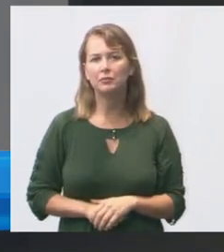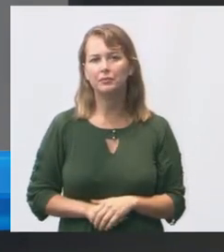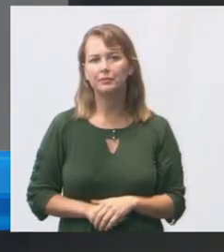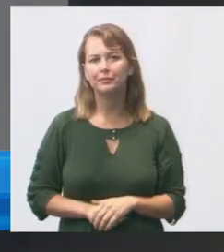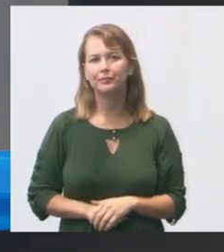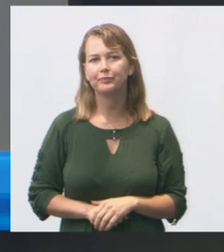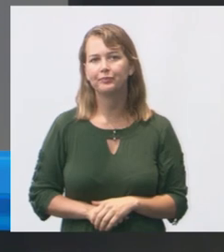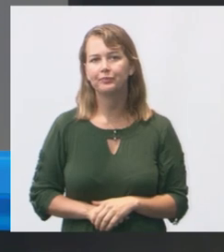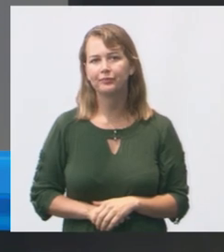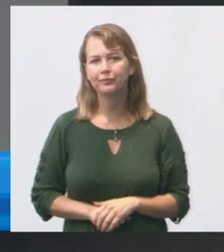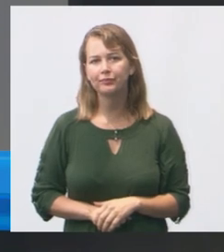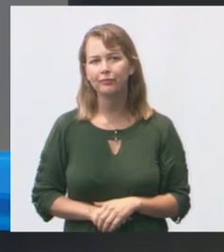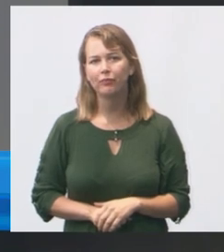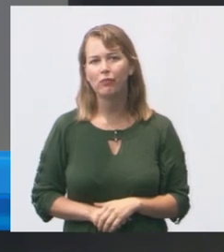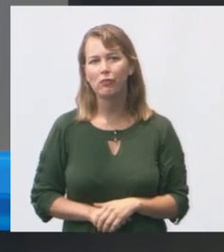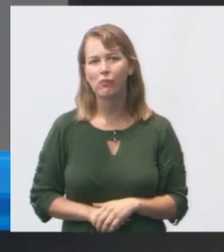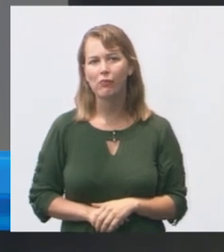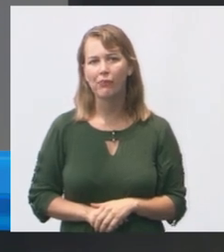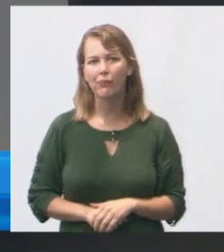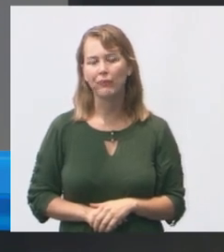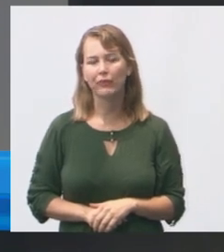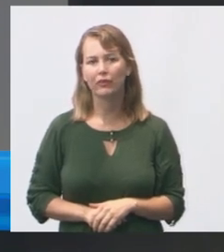deixa eu ver se consigo identificar aqui